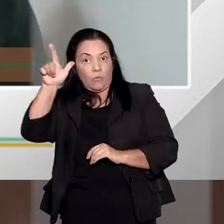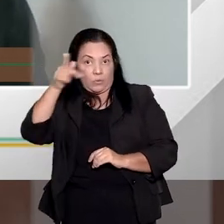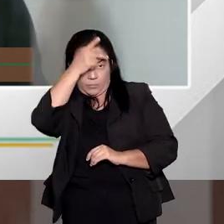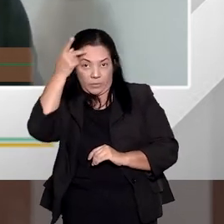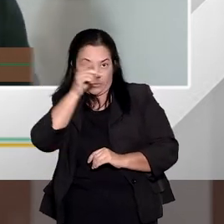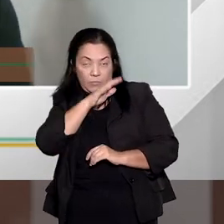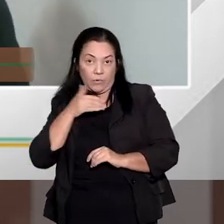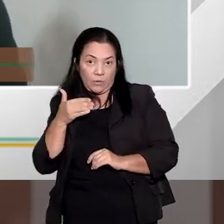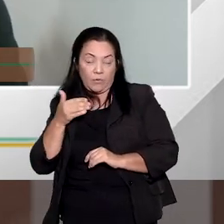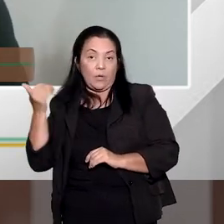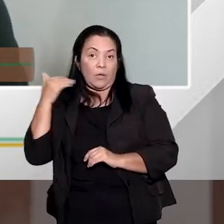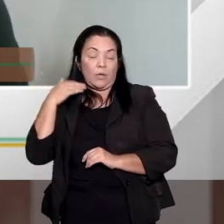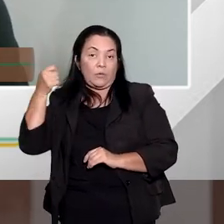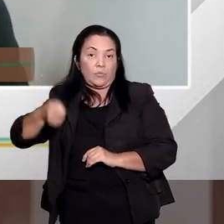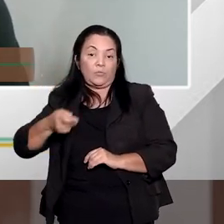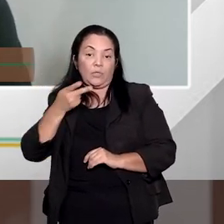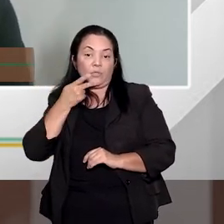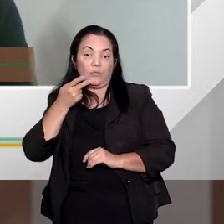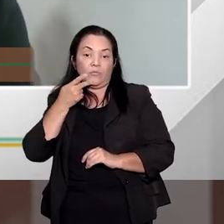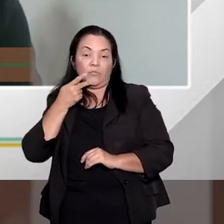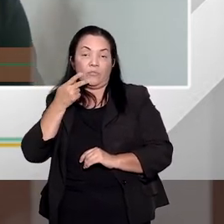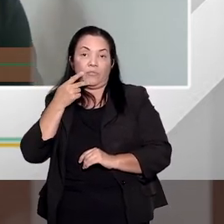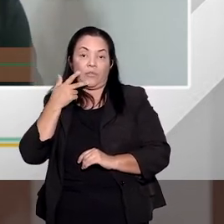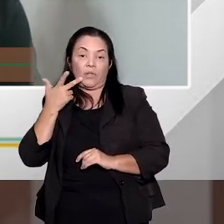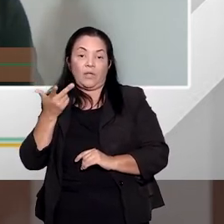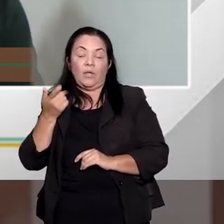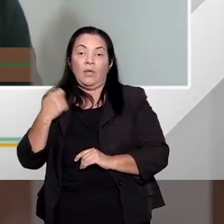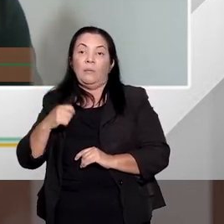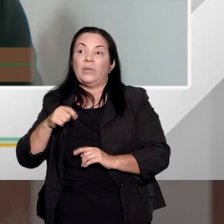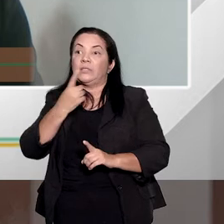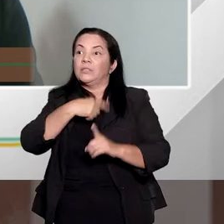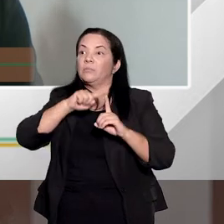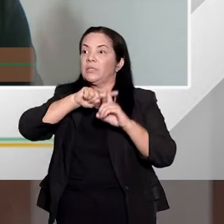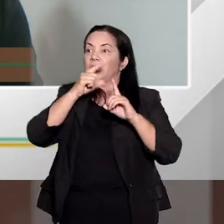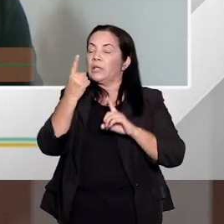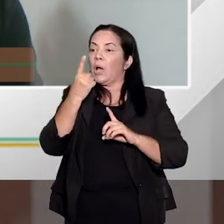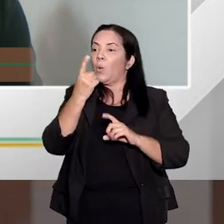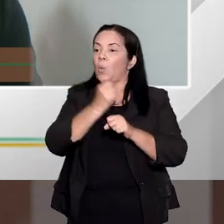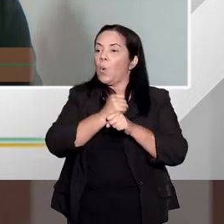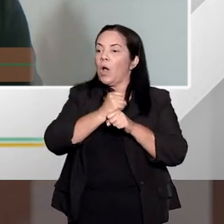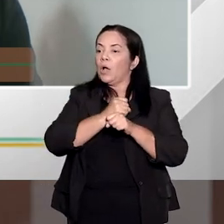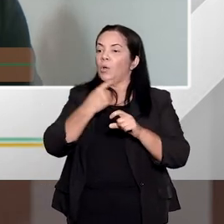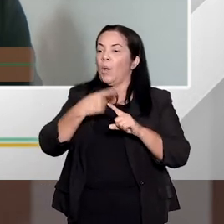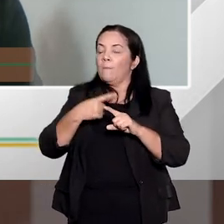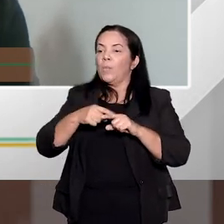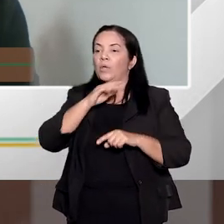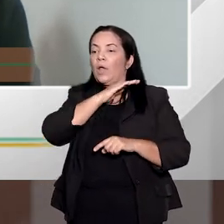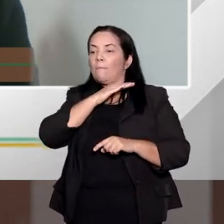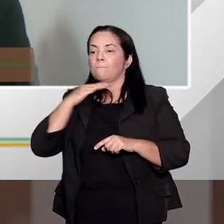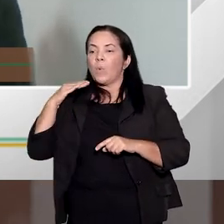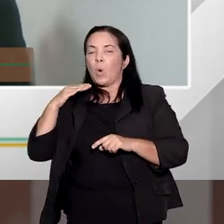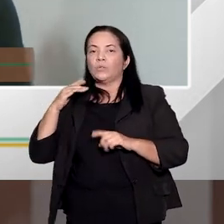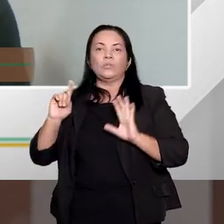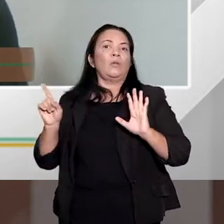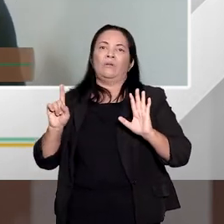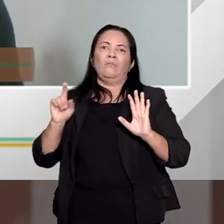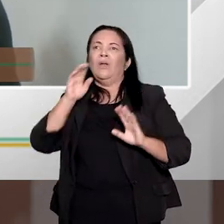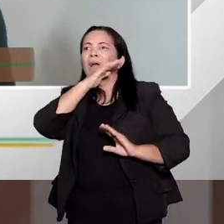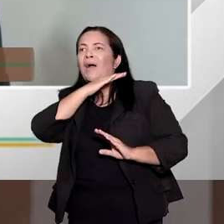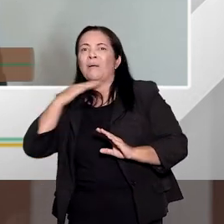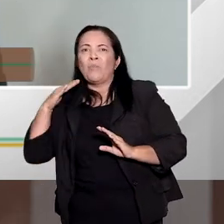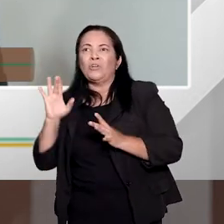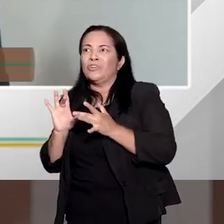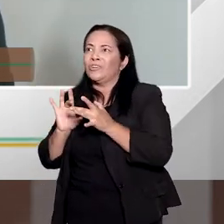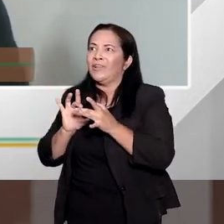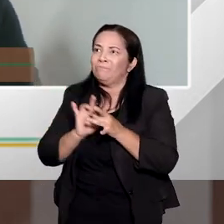falar, eu vou aumentar a pena-base aqui em mais um ano, porque entendo que a morte, não, isso já faz parte